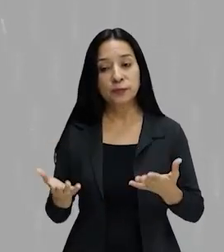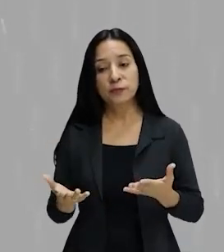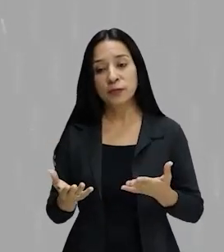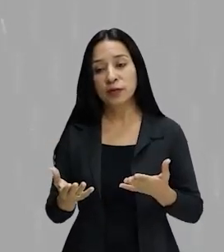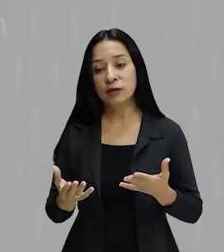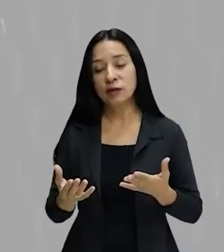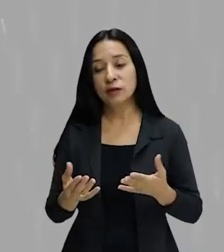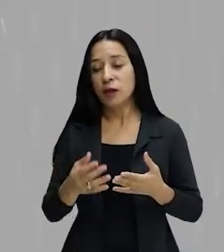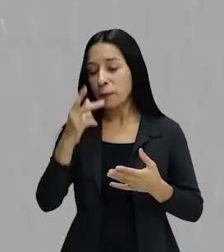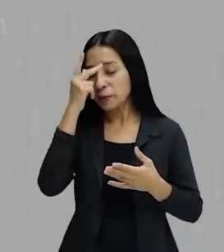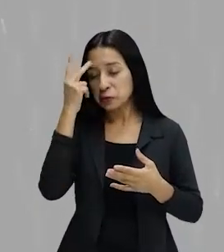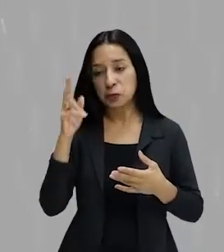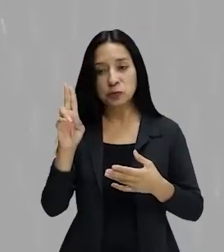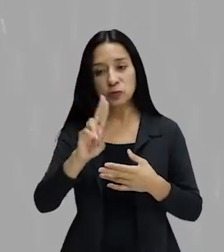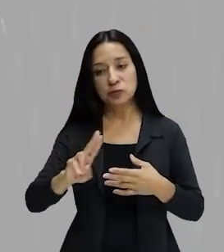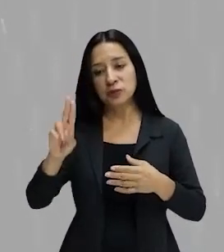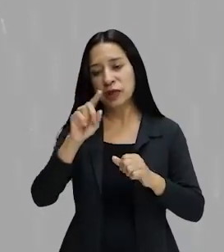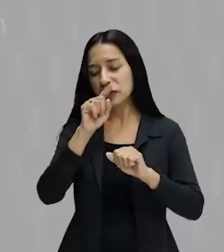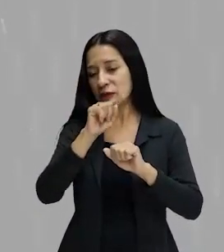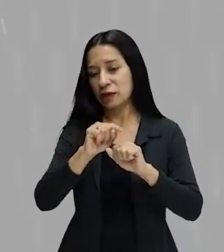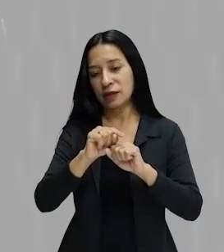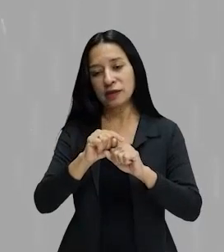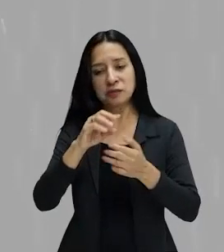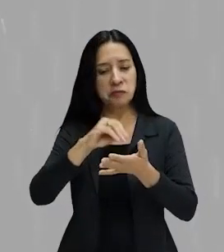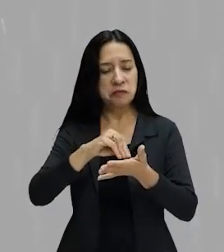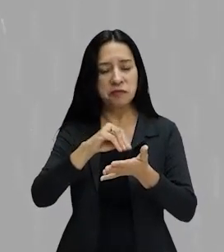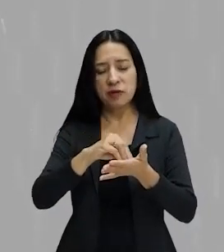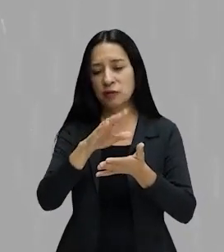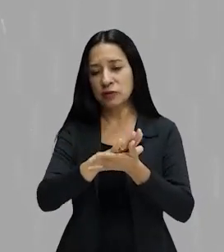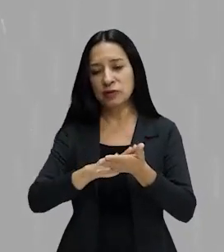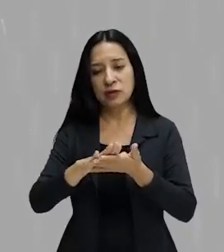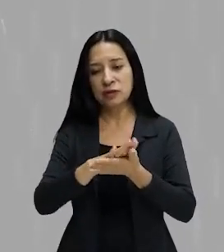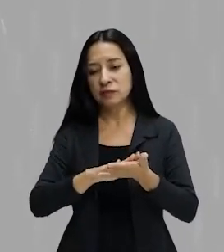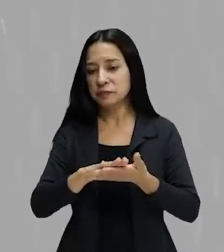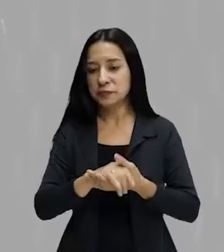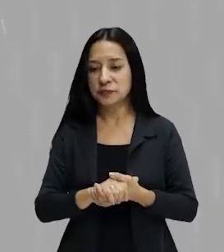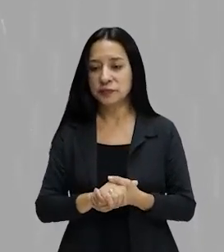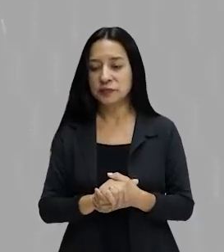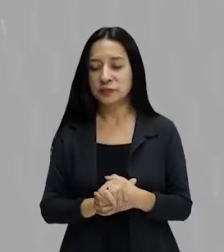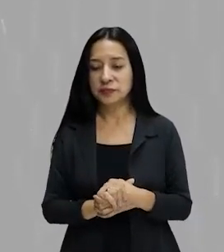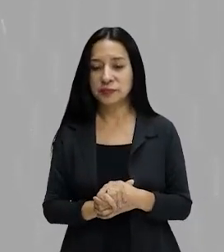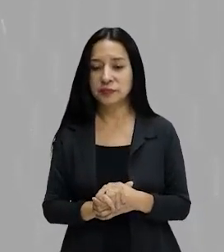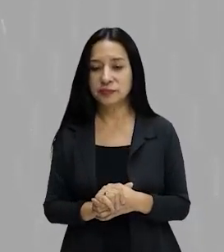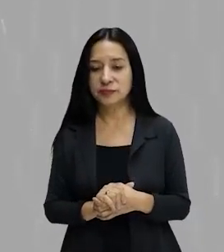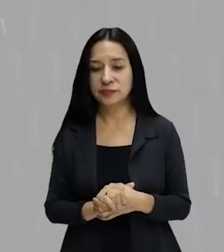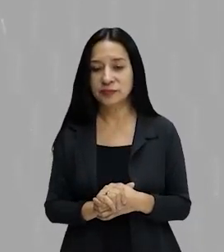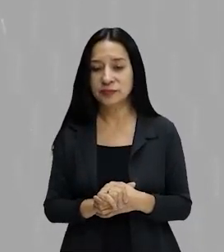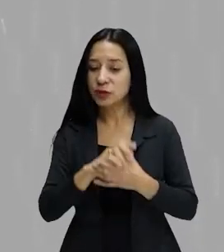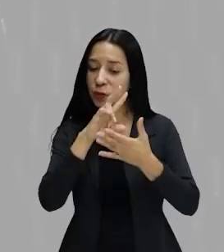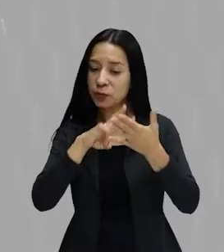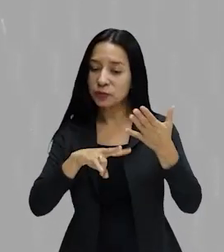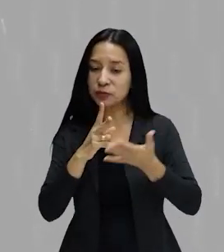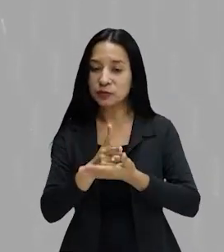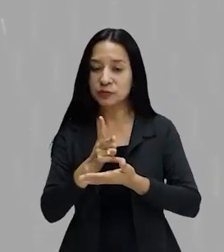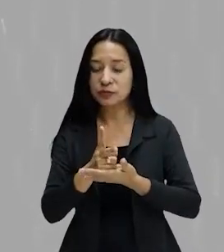de tantas pessoas não usarem, então não ia fazer falta na cabeça dele. Bombardeado na ocasião por gramáticos e linguistas,